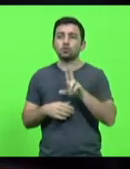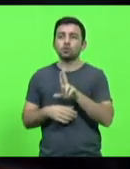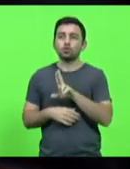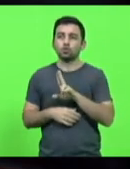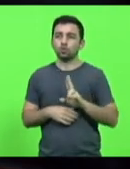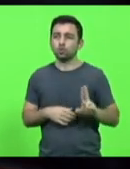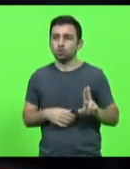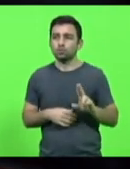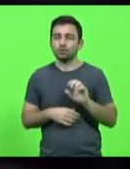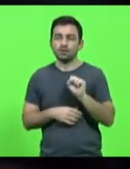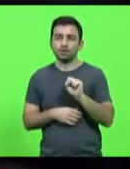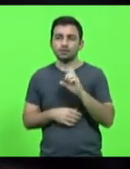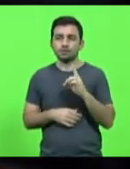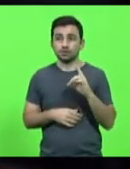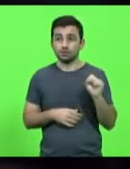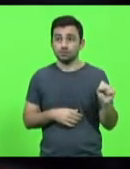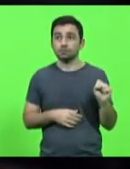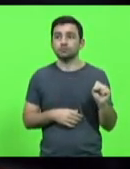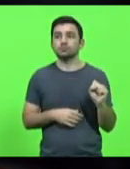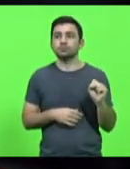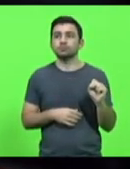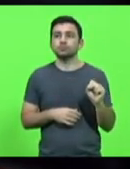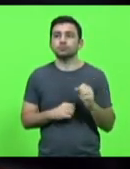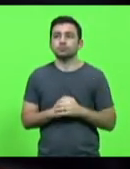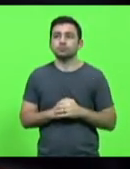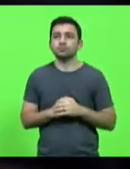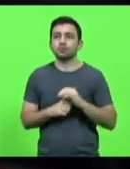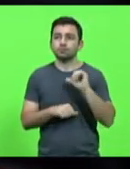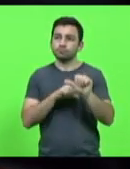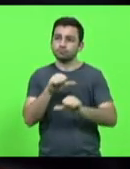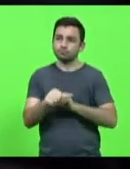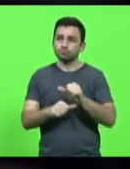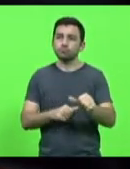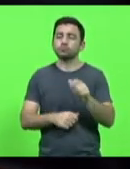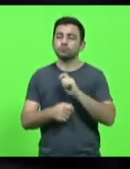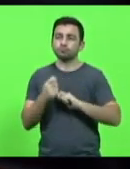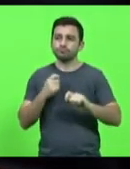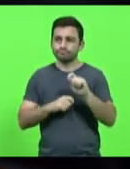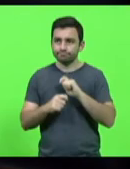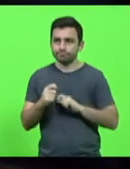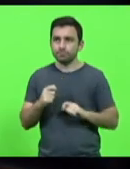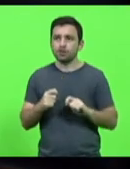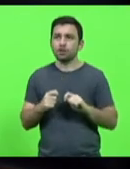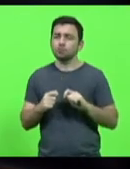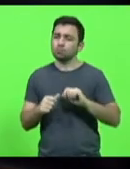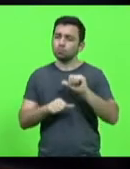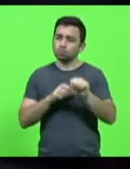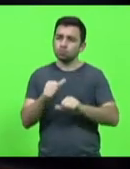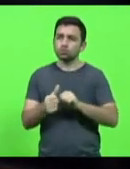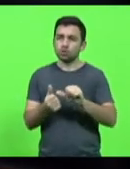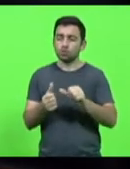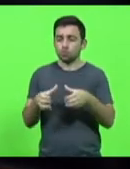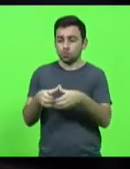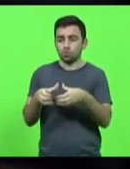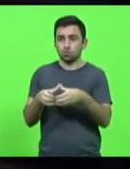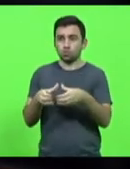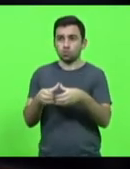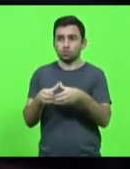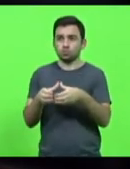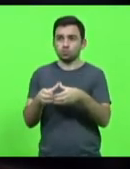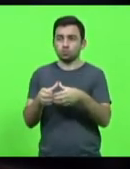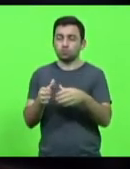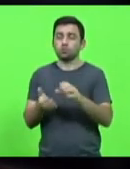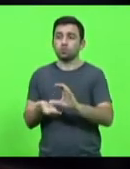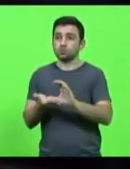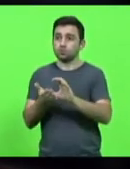da SDS, a reforma administrativa. Ele alterna aí os membros do Conselho Estadual de Segurança Alimentar e